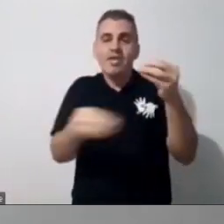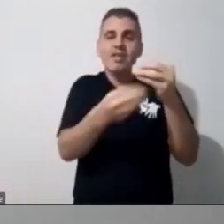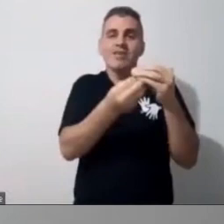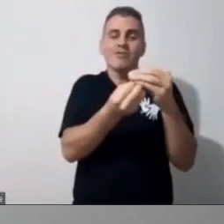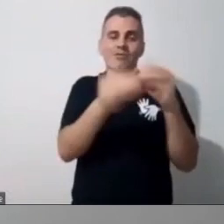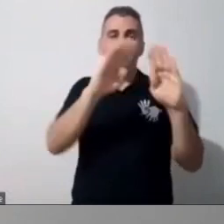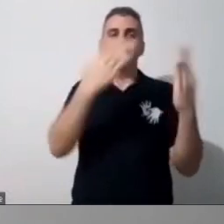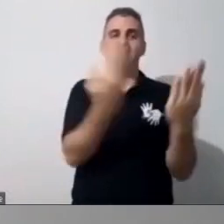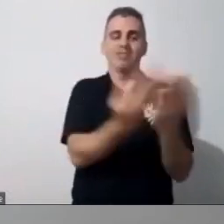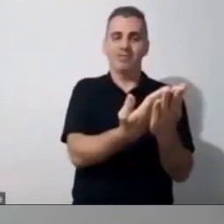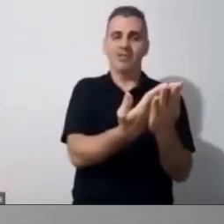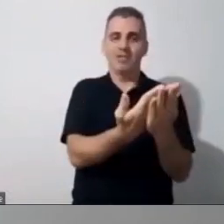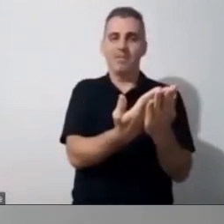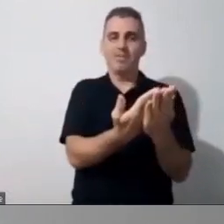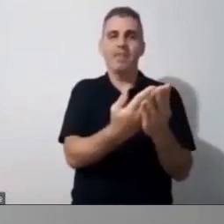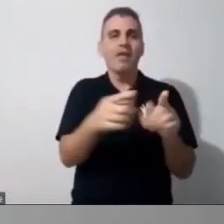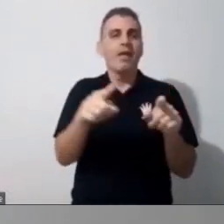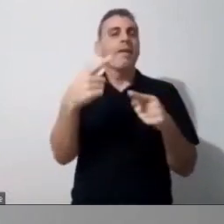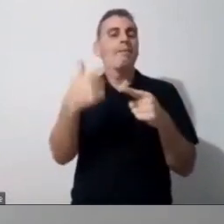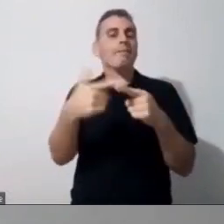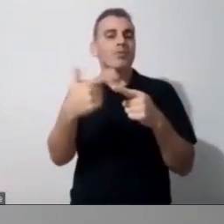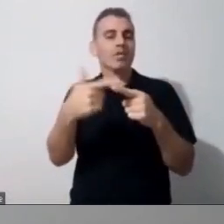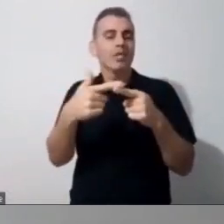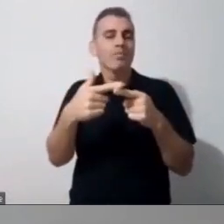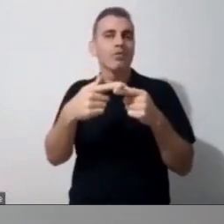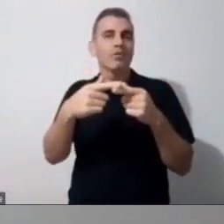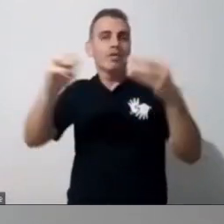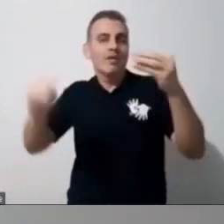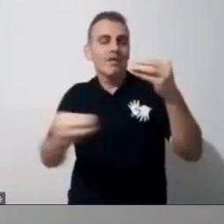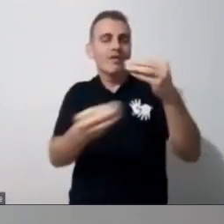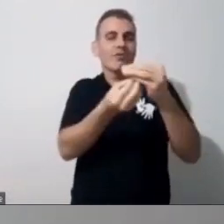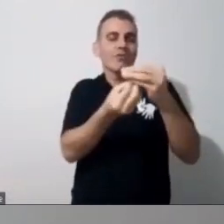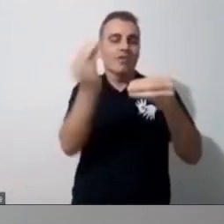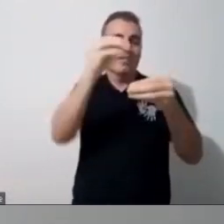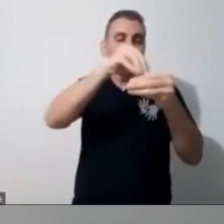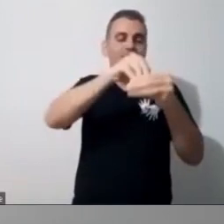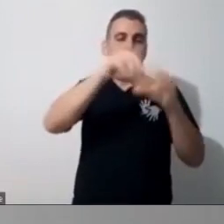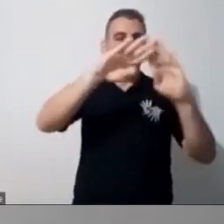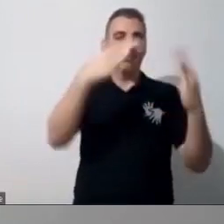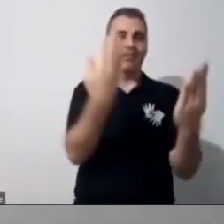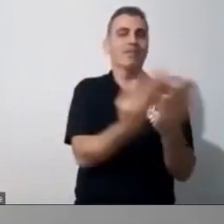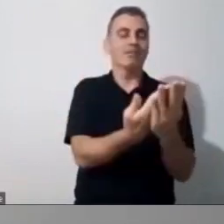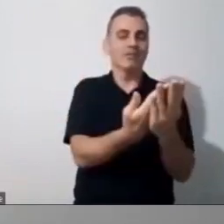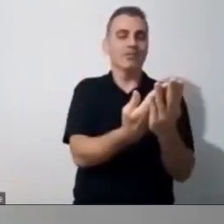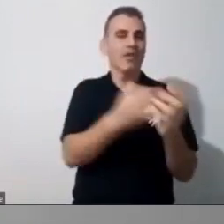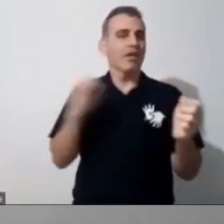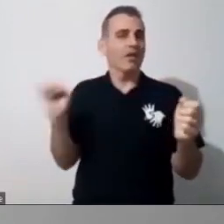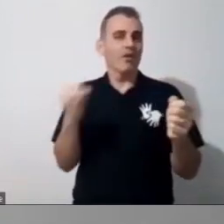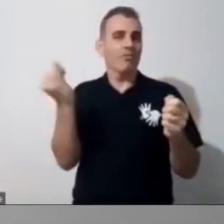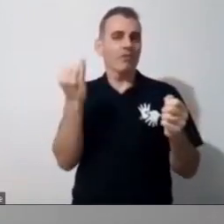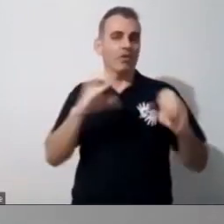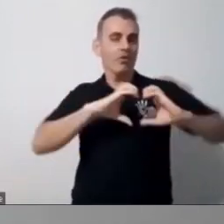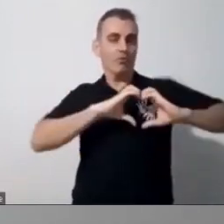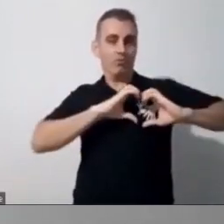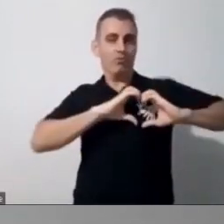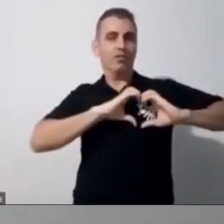de tudo, o restante que vem é o corpo, né? Então, assim, é o coração porque é a